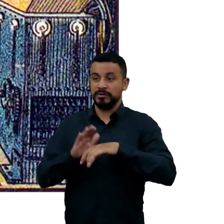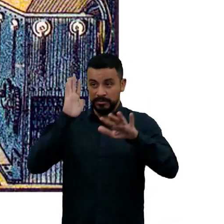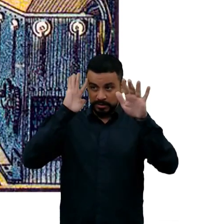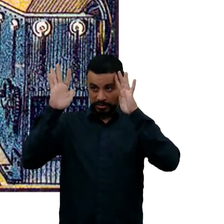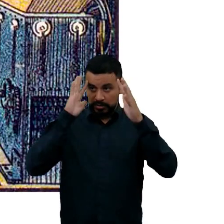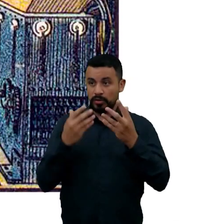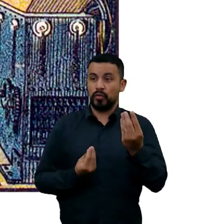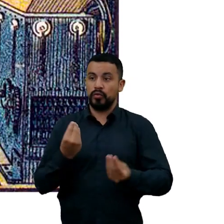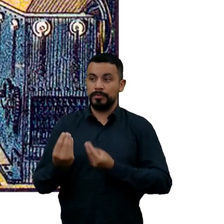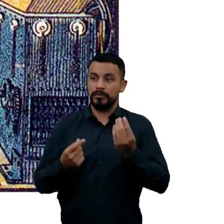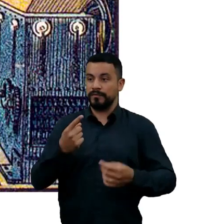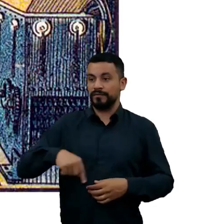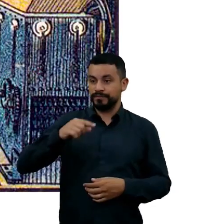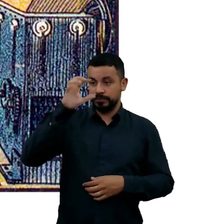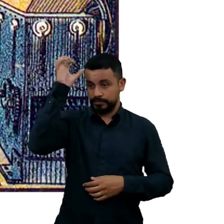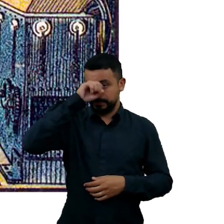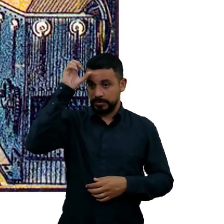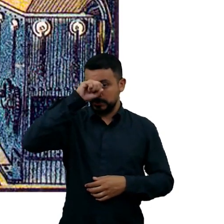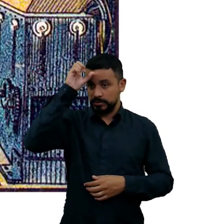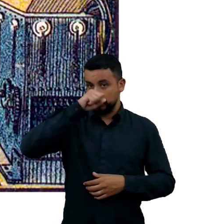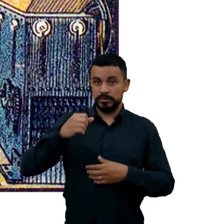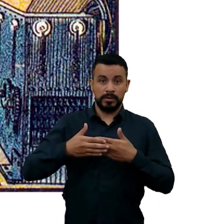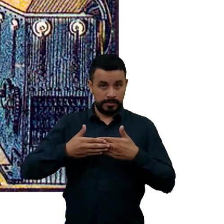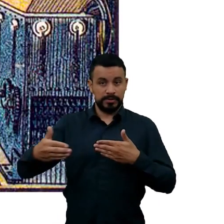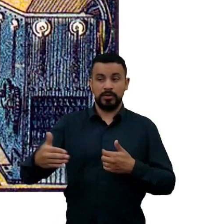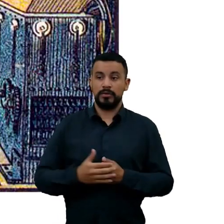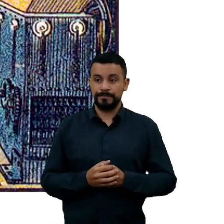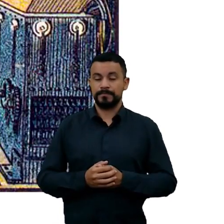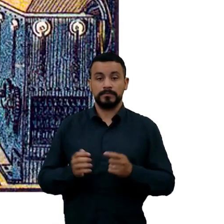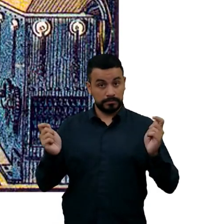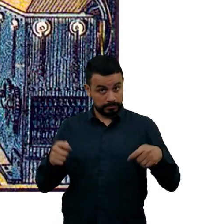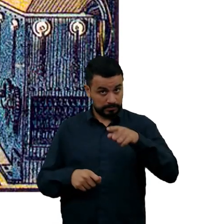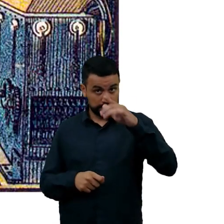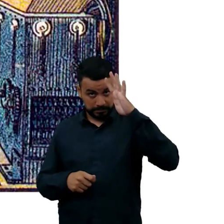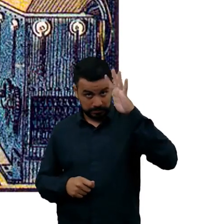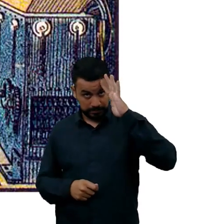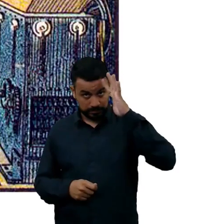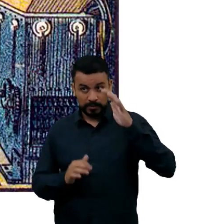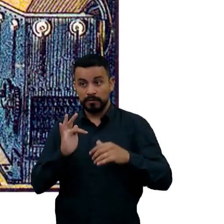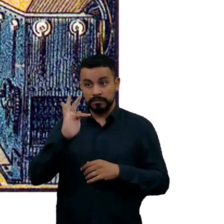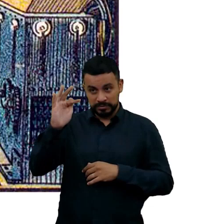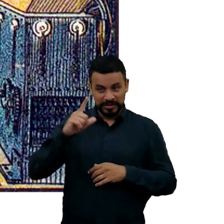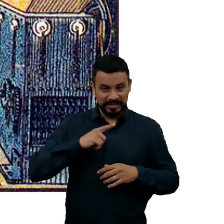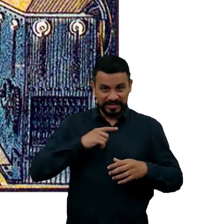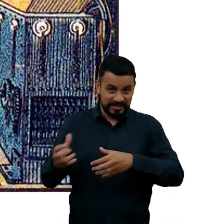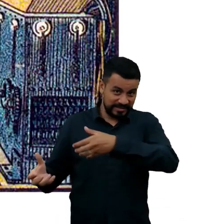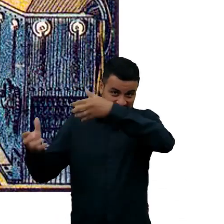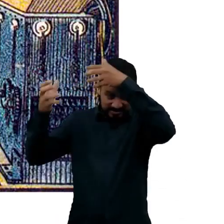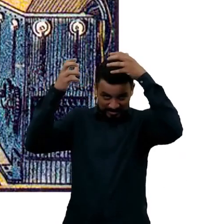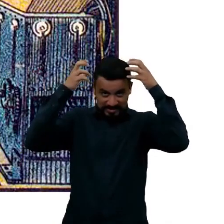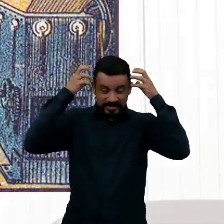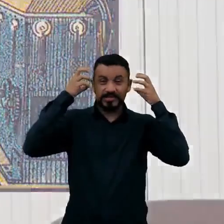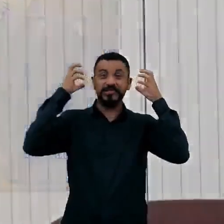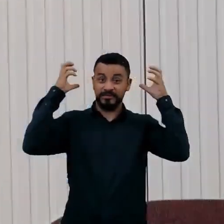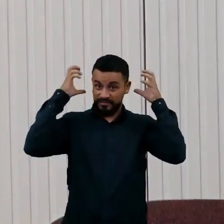a partir de agora. Nós podemos imaginar aqui que você vai ter um headset ali no seu cérebro diretamente.